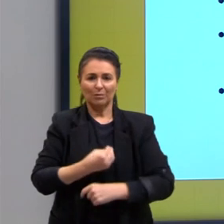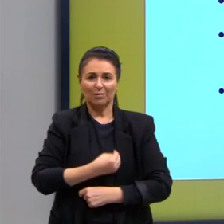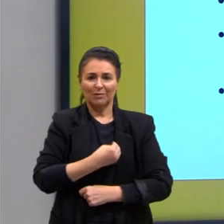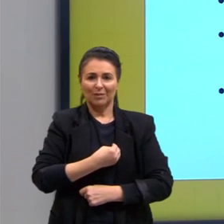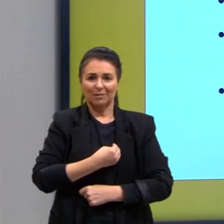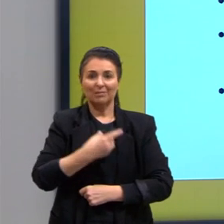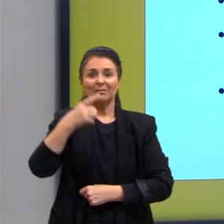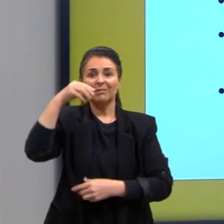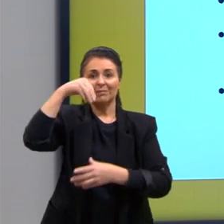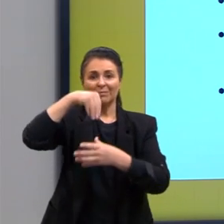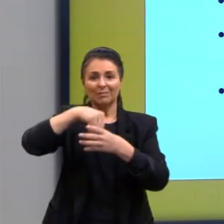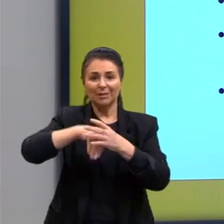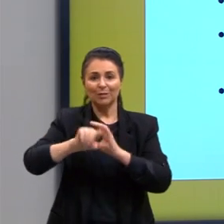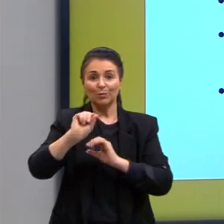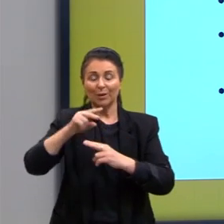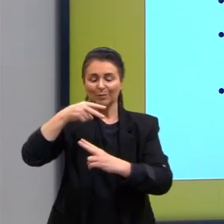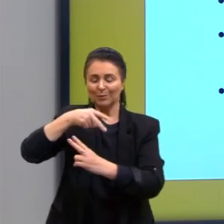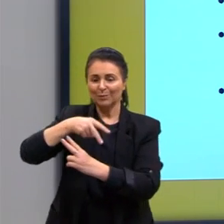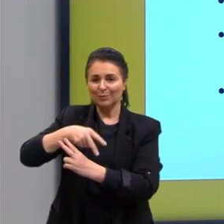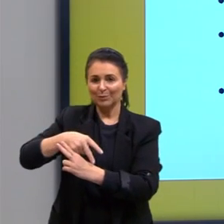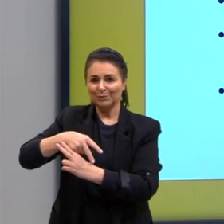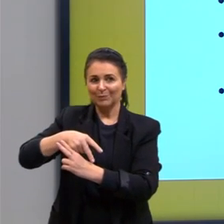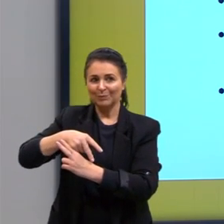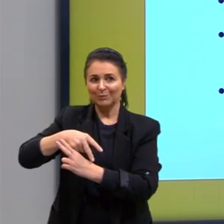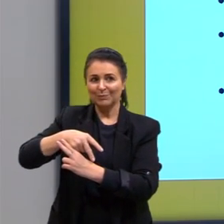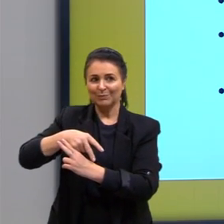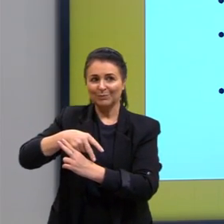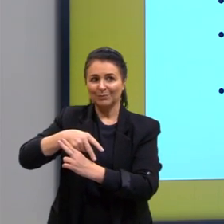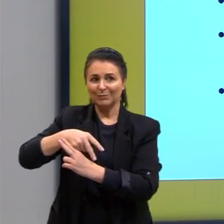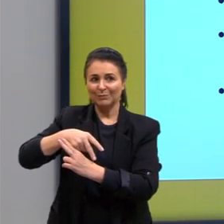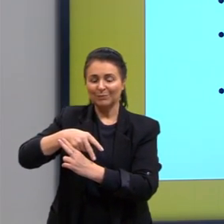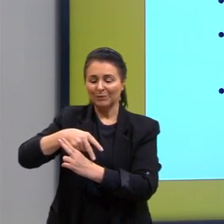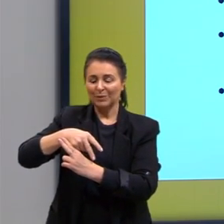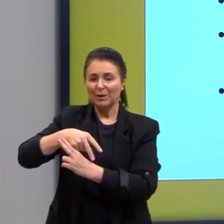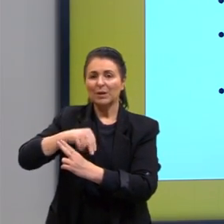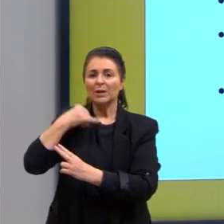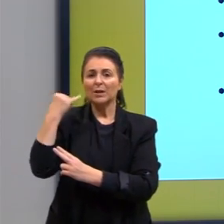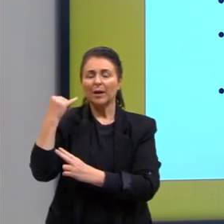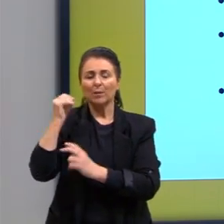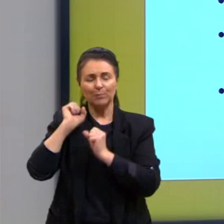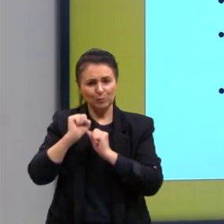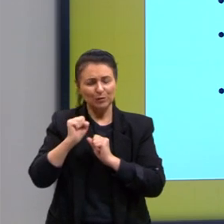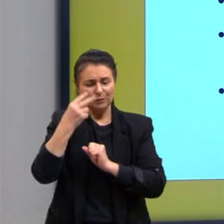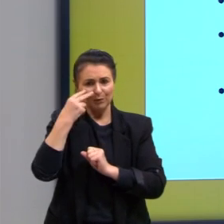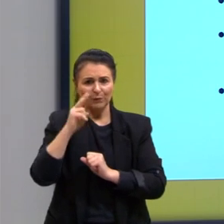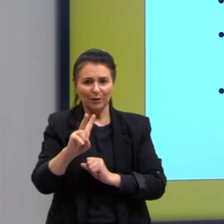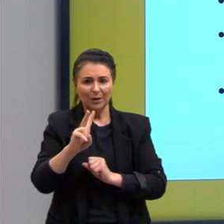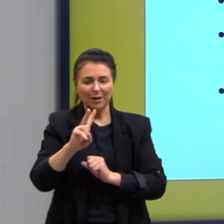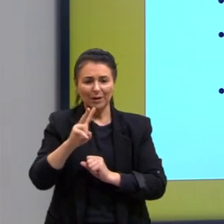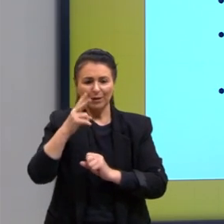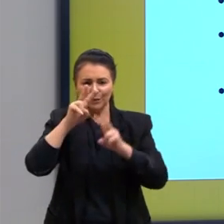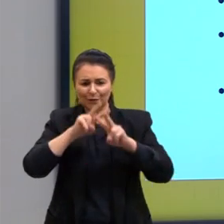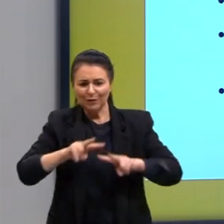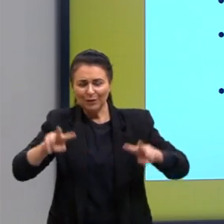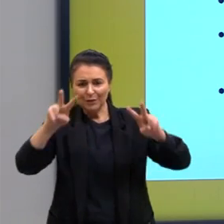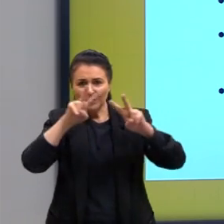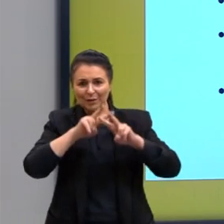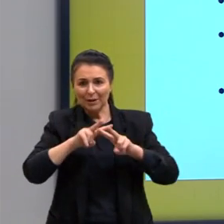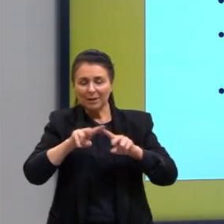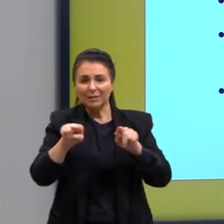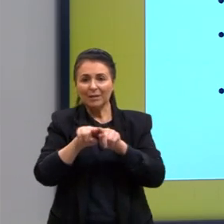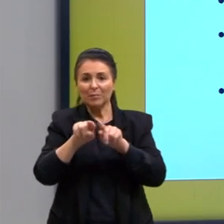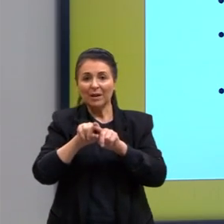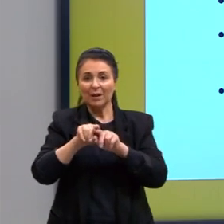lá no cromossomo. Certo? E é possível visualizá-los durante a divisão celular,